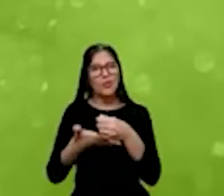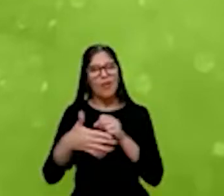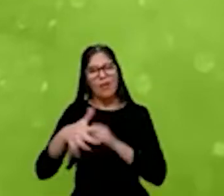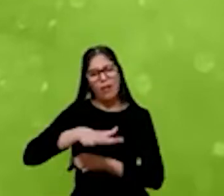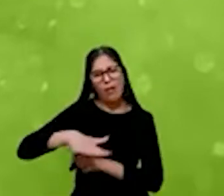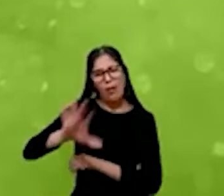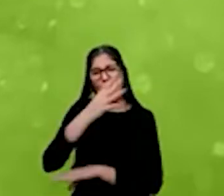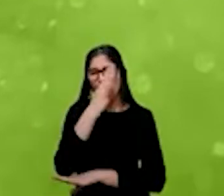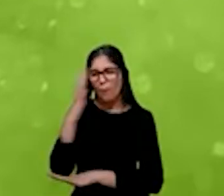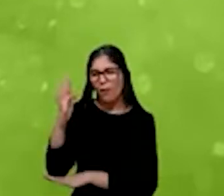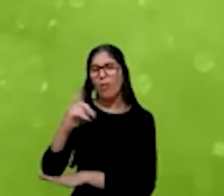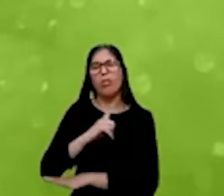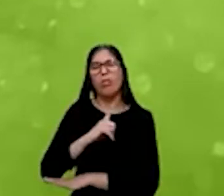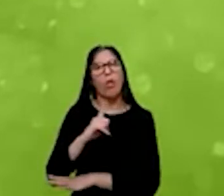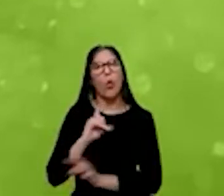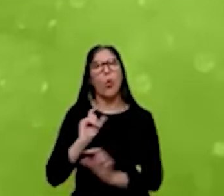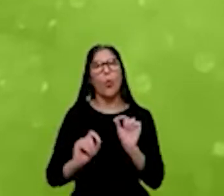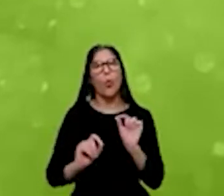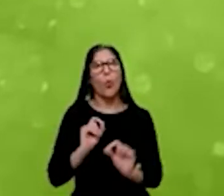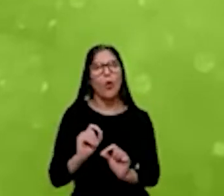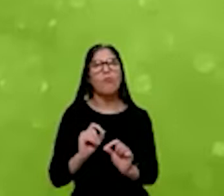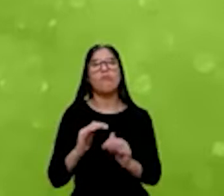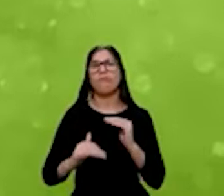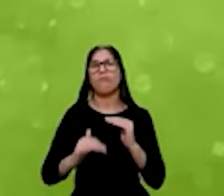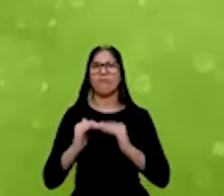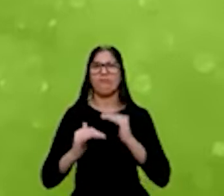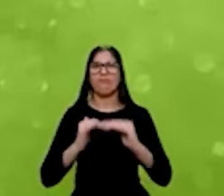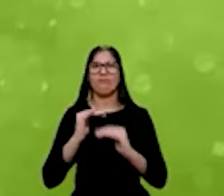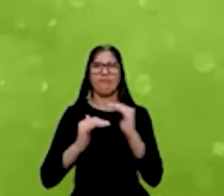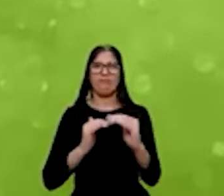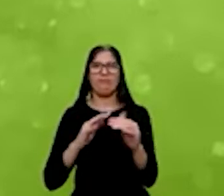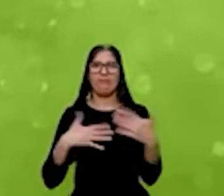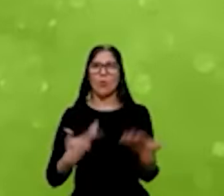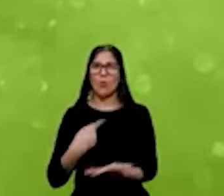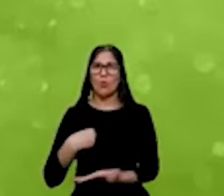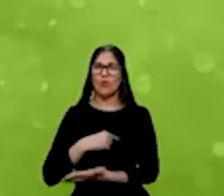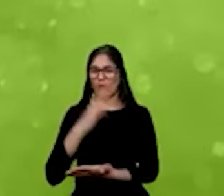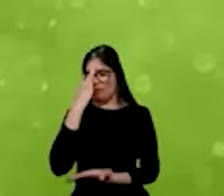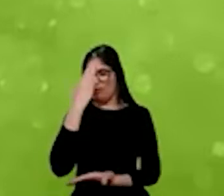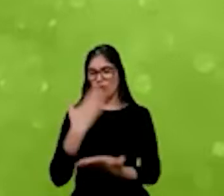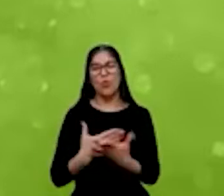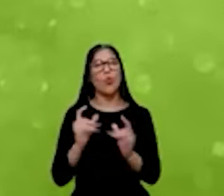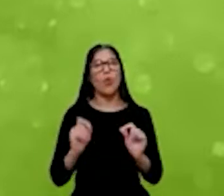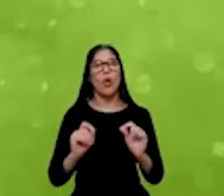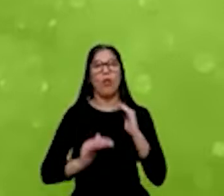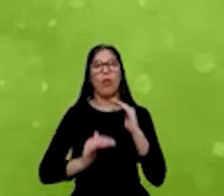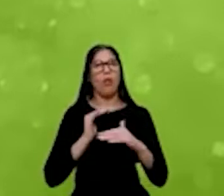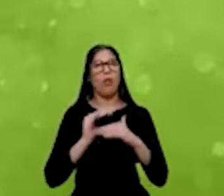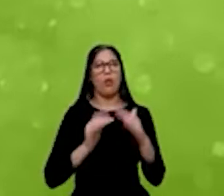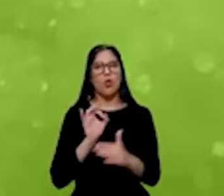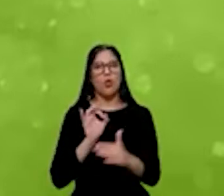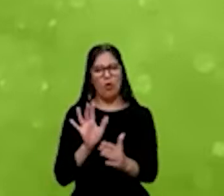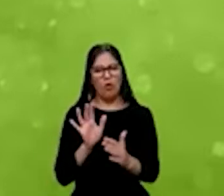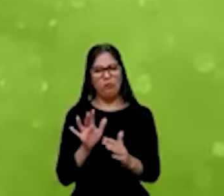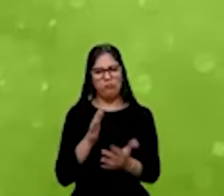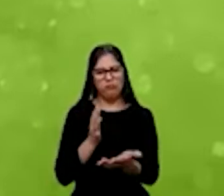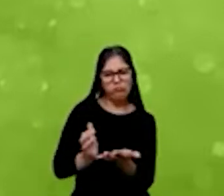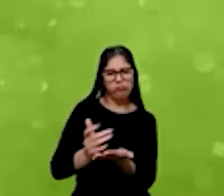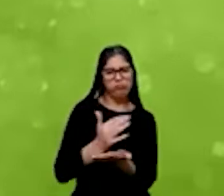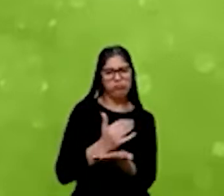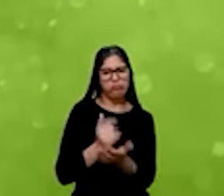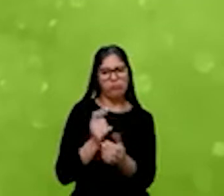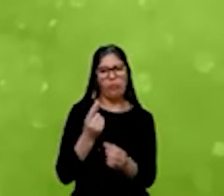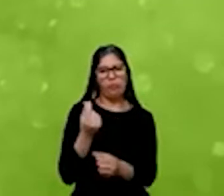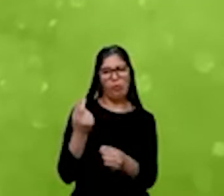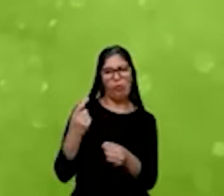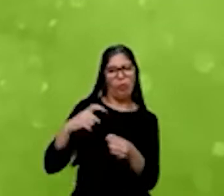gera uma equação de desenvolvimento. Então, a gente acredita que desenvolvimento não é só o balanço, não é só o retorno financeiro,